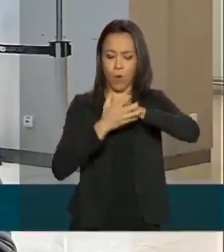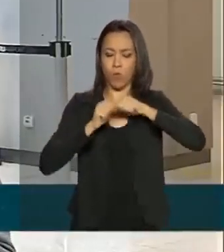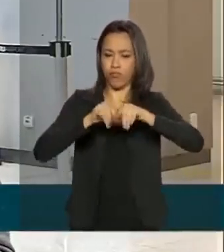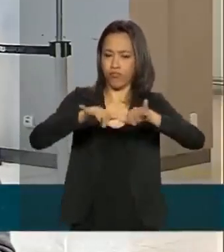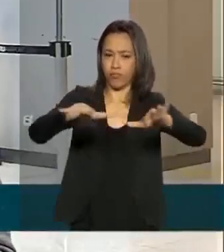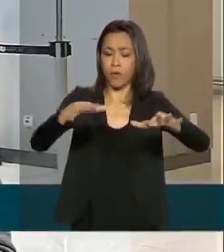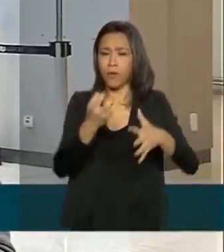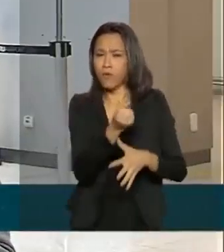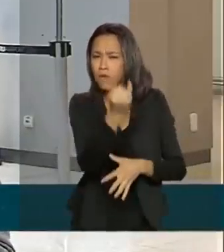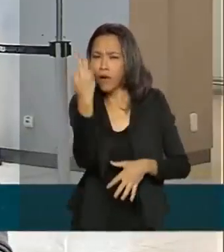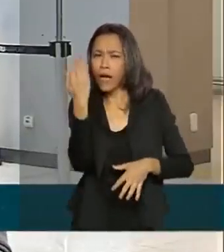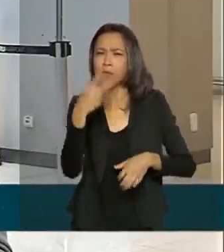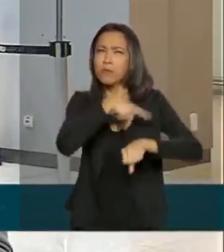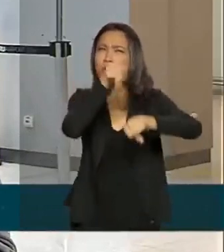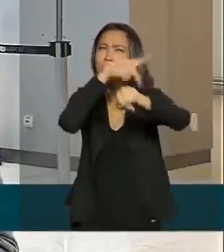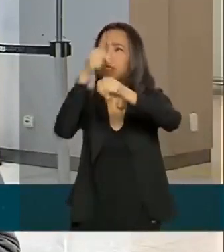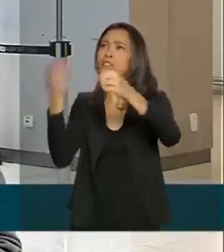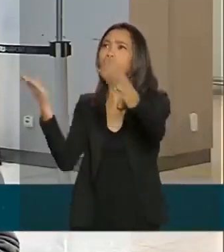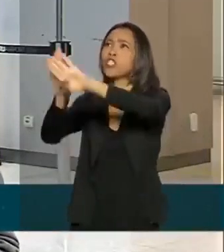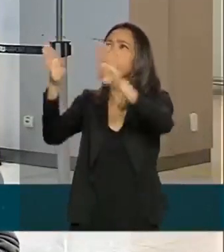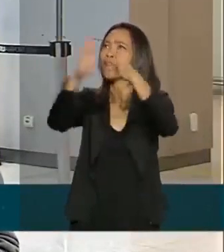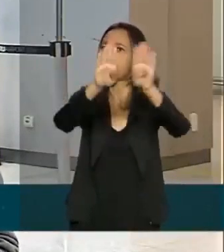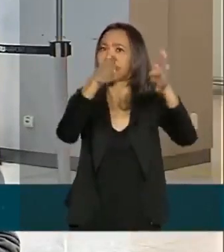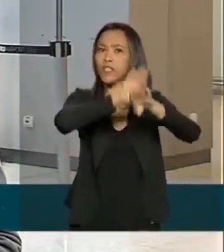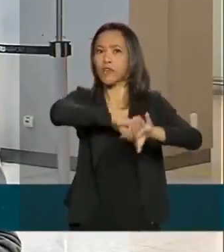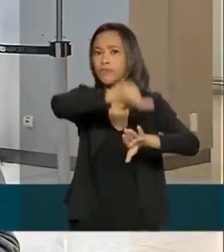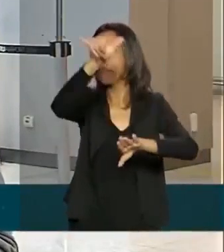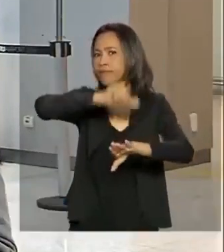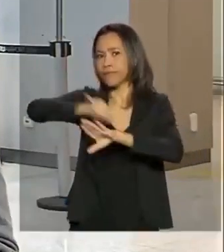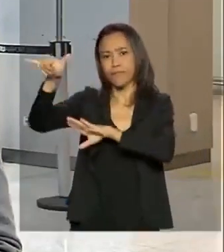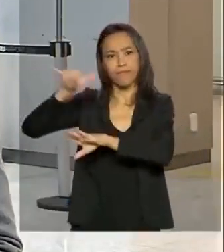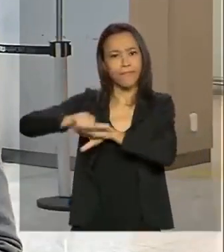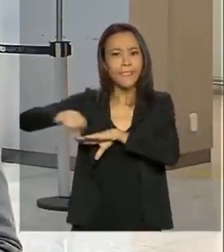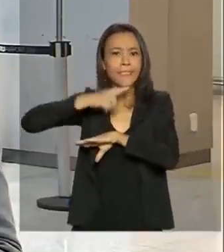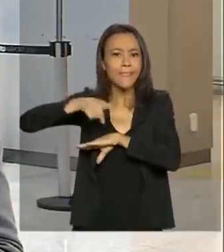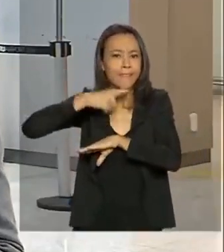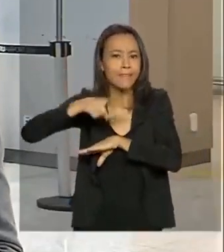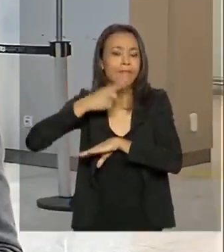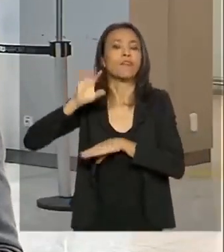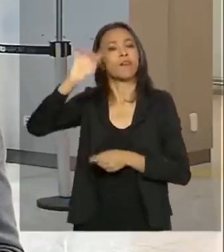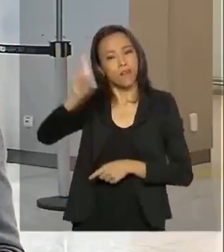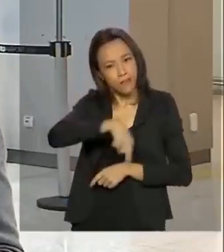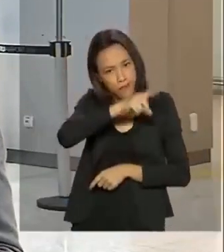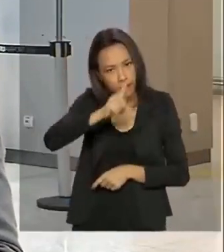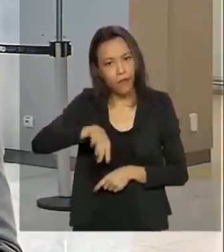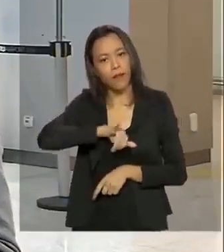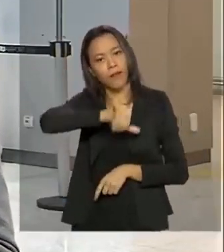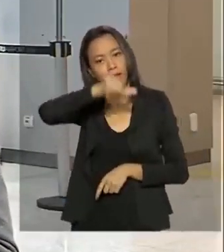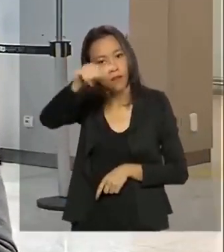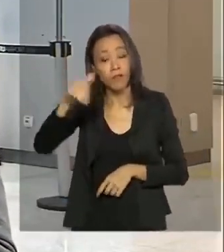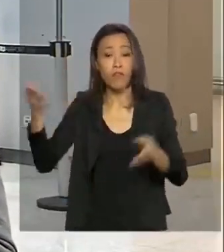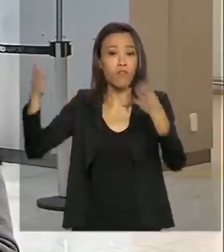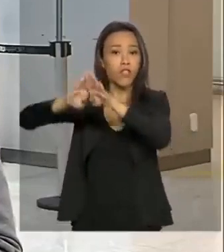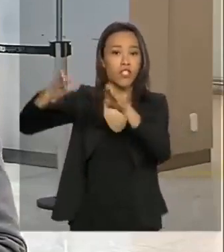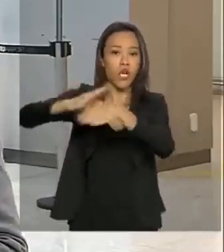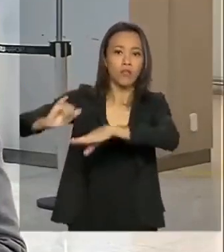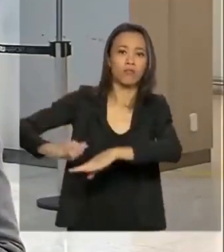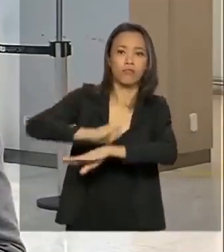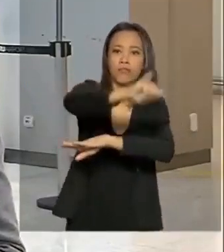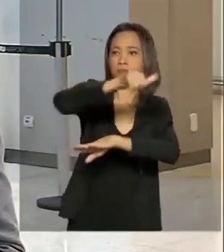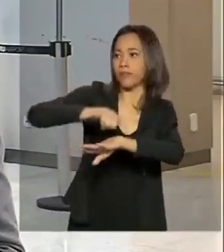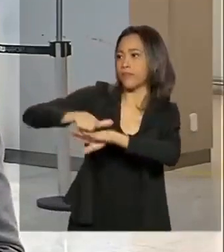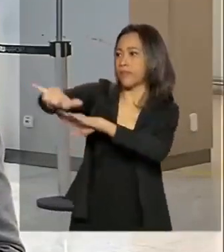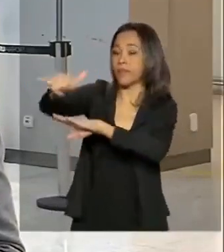muitos países fecharem fronteiras e espaço aéreo. Milhares de voos foram cancelados, aeroportos fechados e a